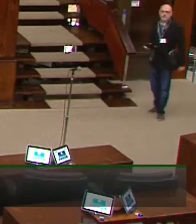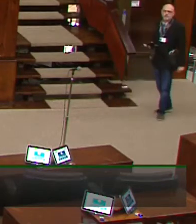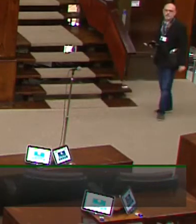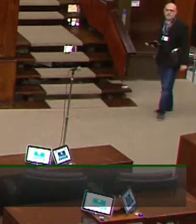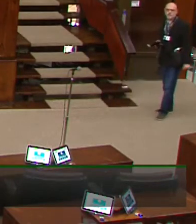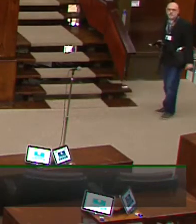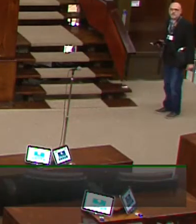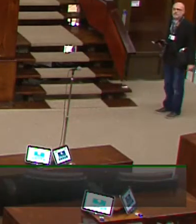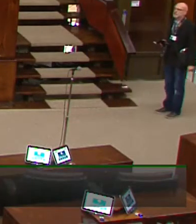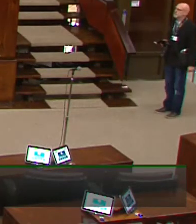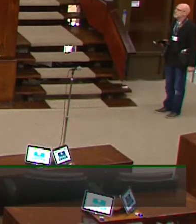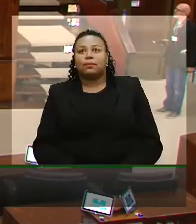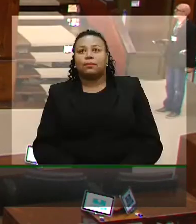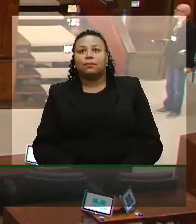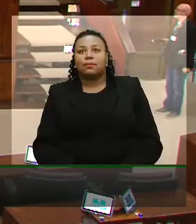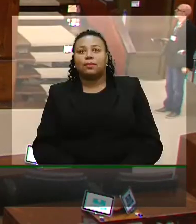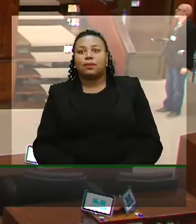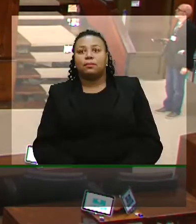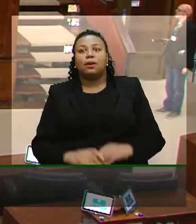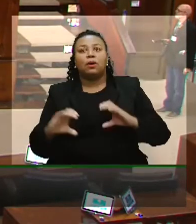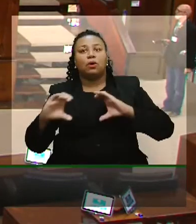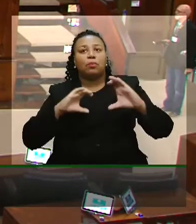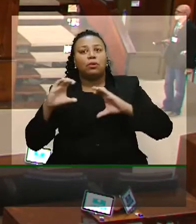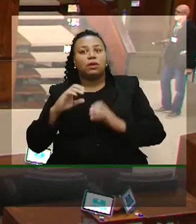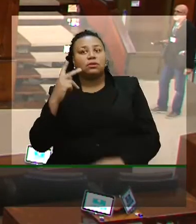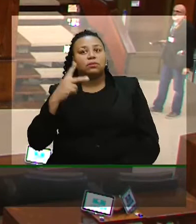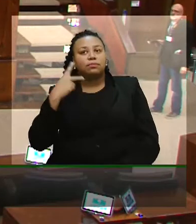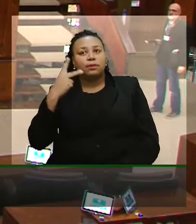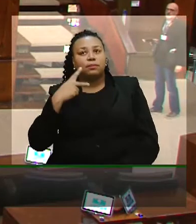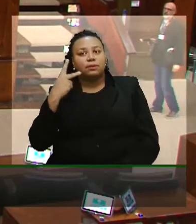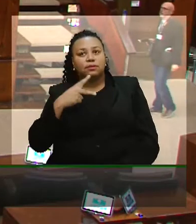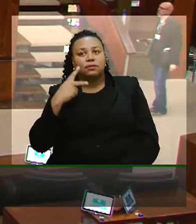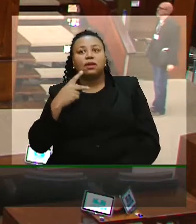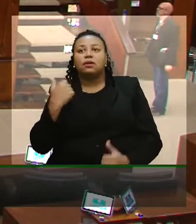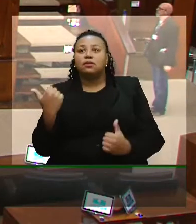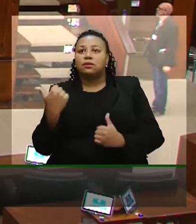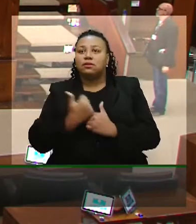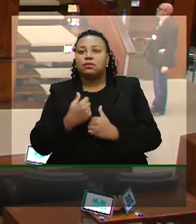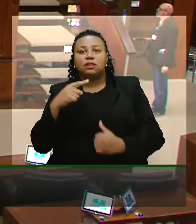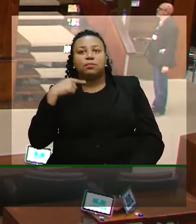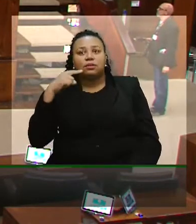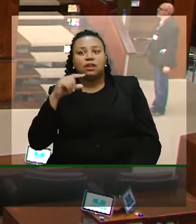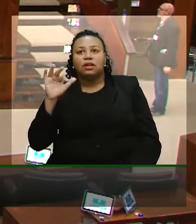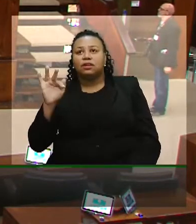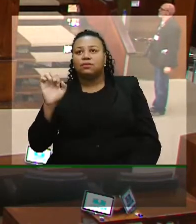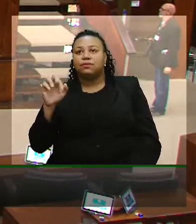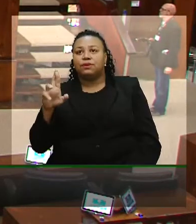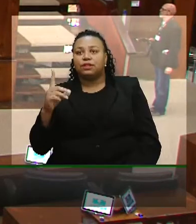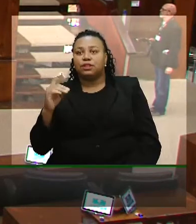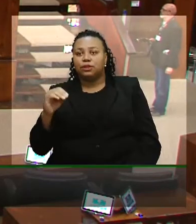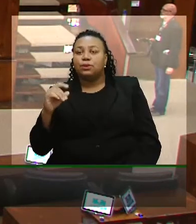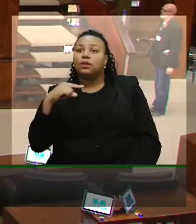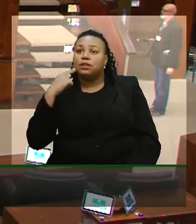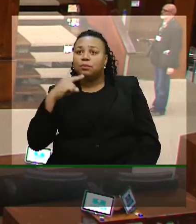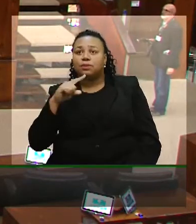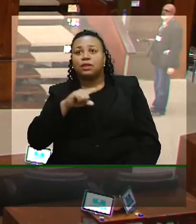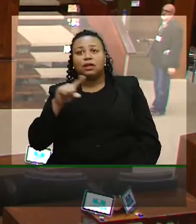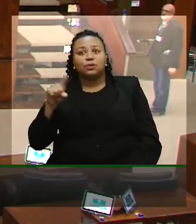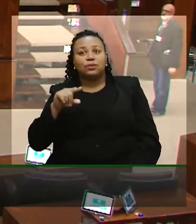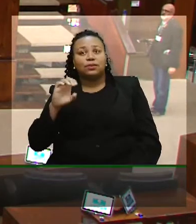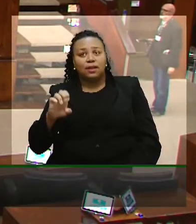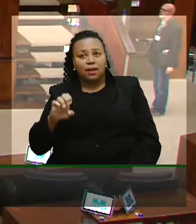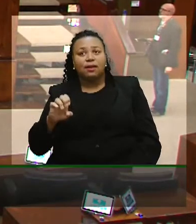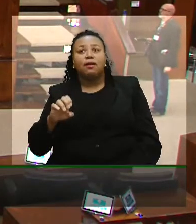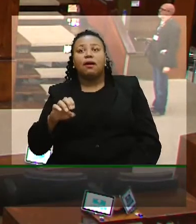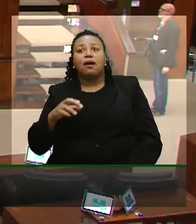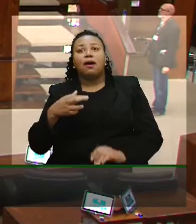para a comunicação parlamentar espaço cedido pelo deputado Fernando Marrone deputado Zé Nunes tribuna está à sua disposição